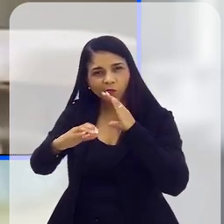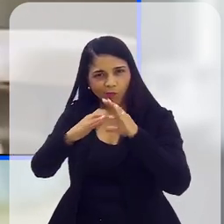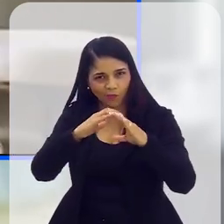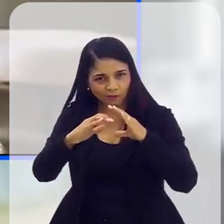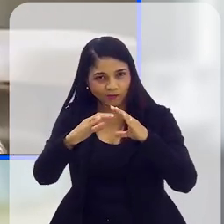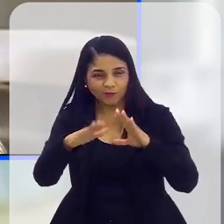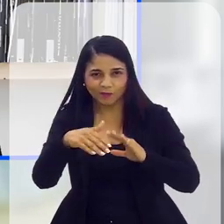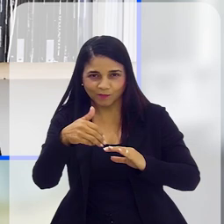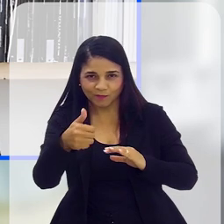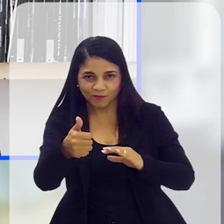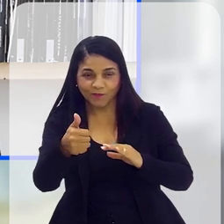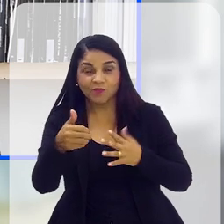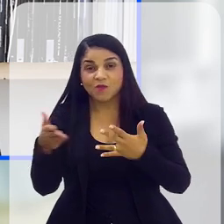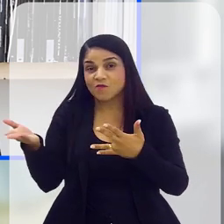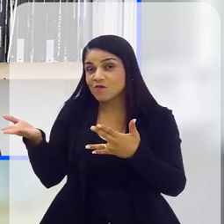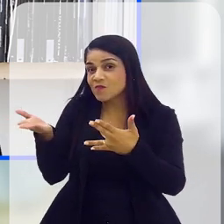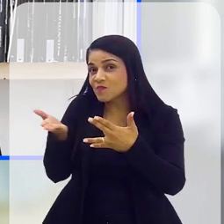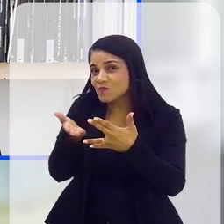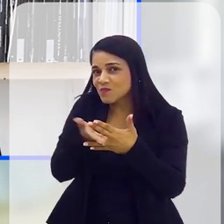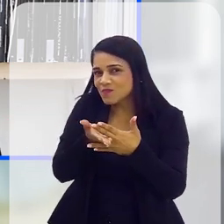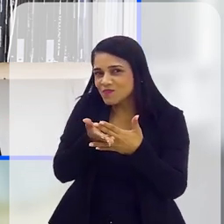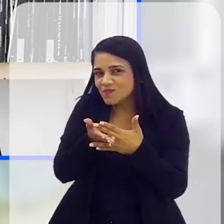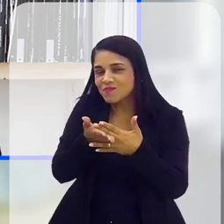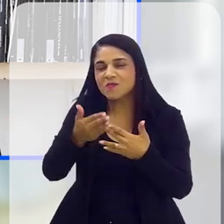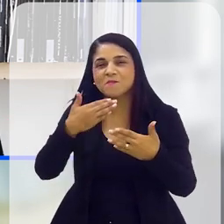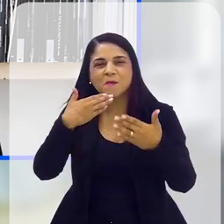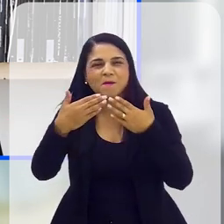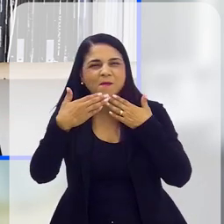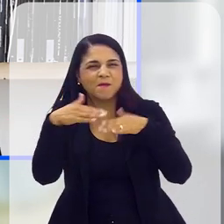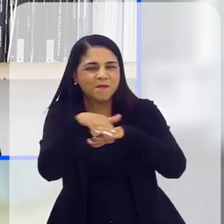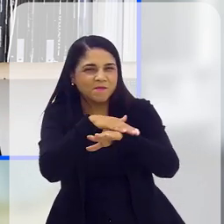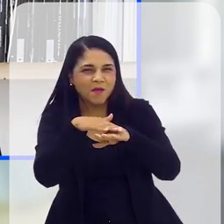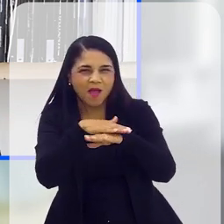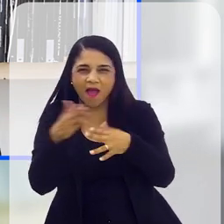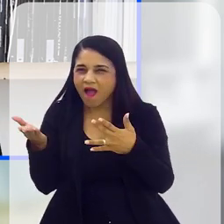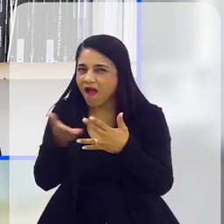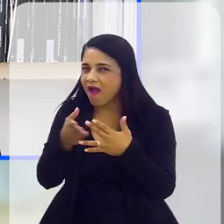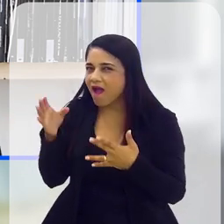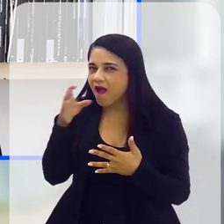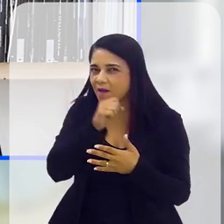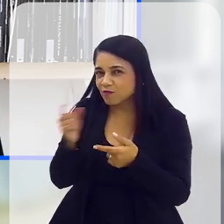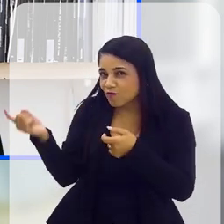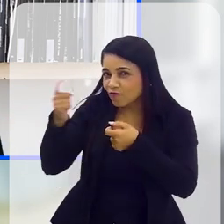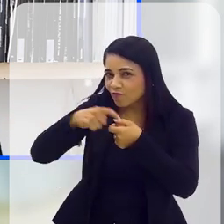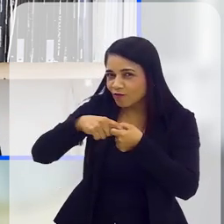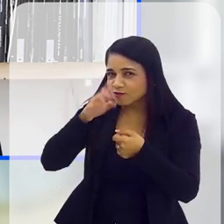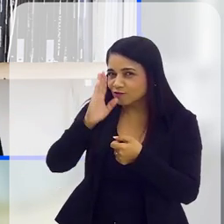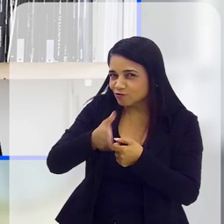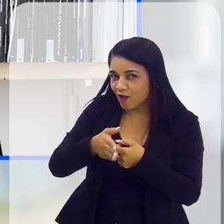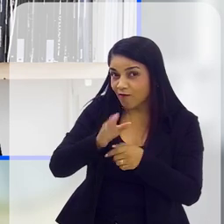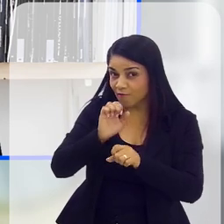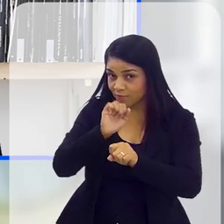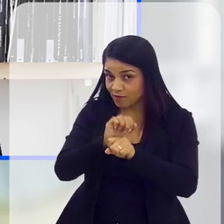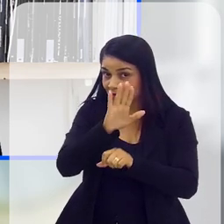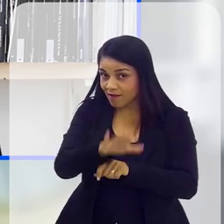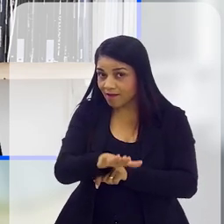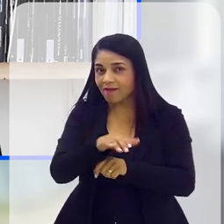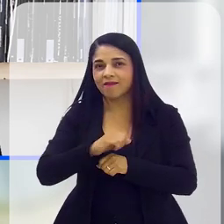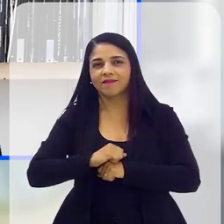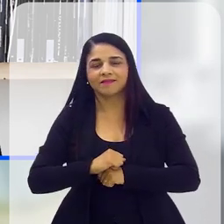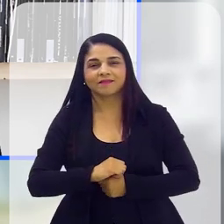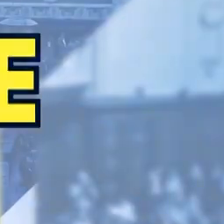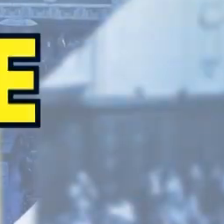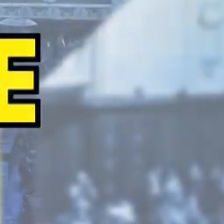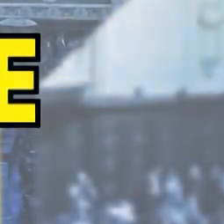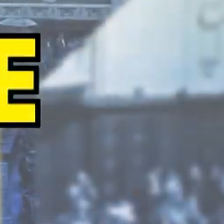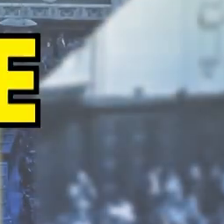a comunicação. É certo, Patrícia. Eu vou precisar interromper esse nosso bate-papo para um rápido intervalo, mas a gente volta já já. Não sai